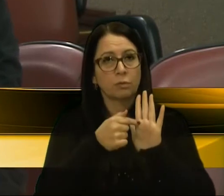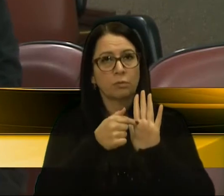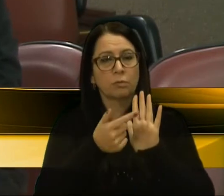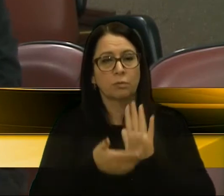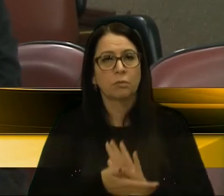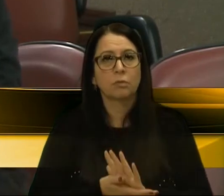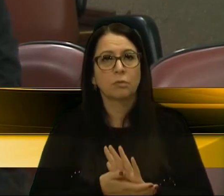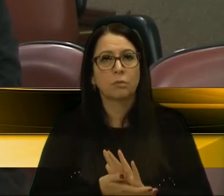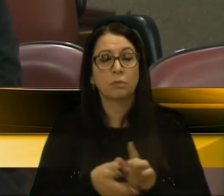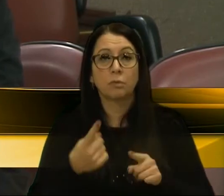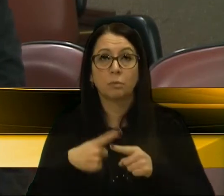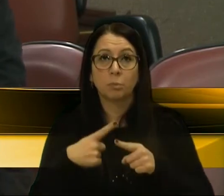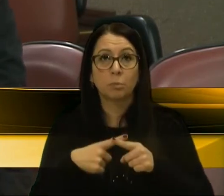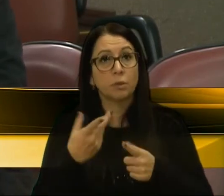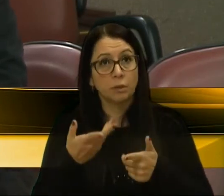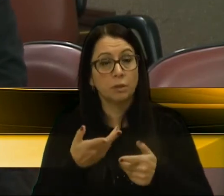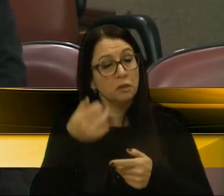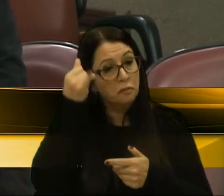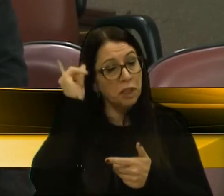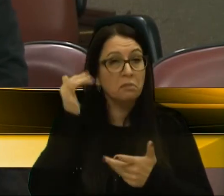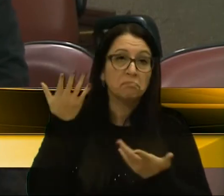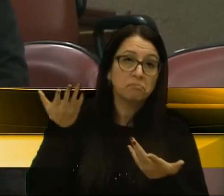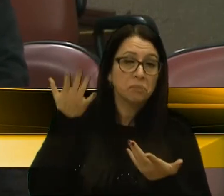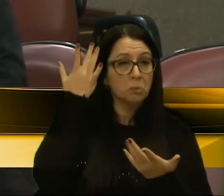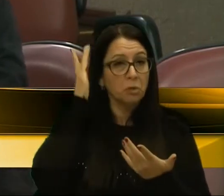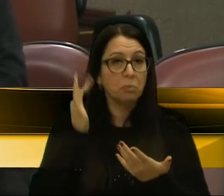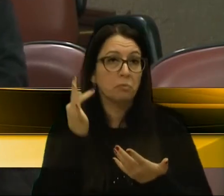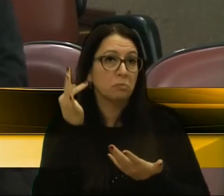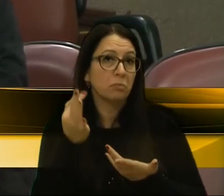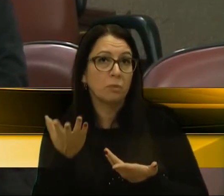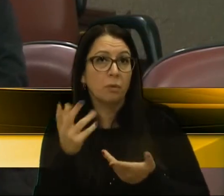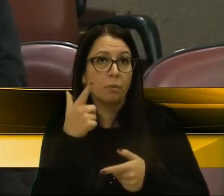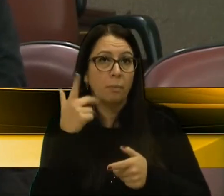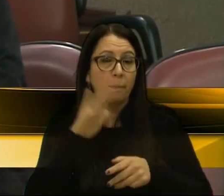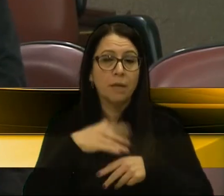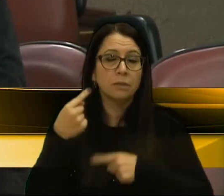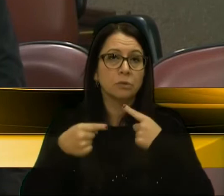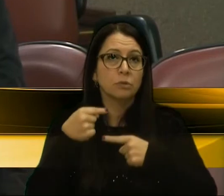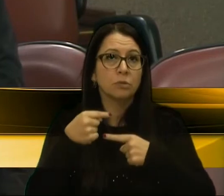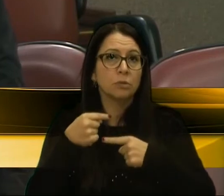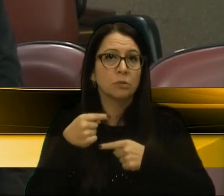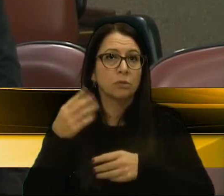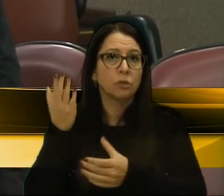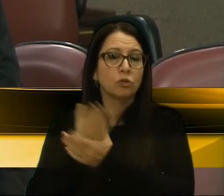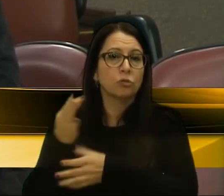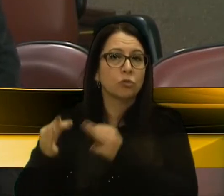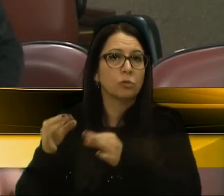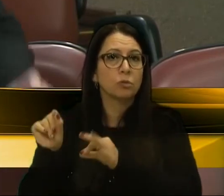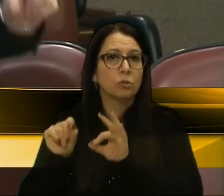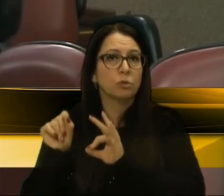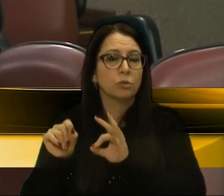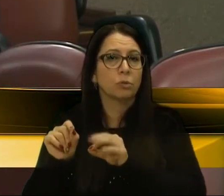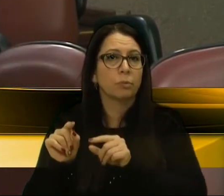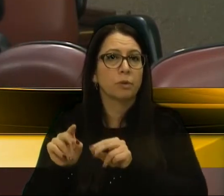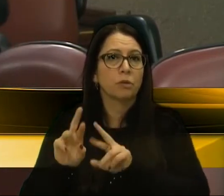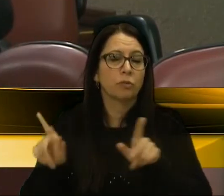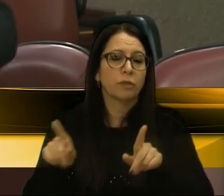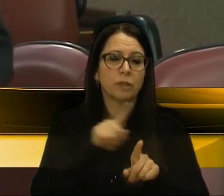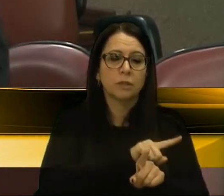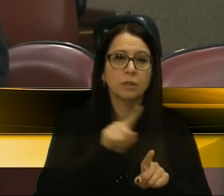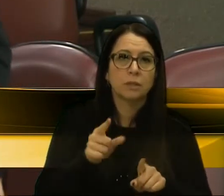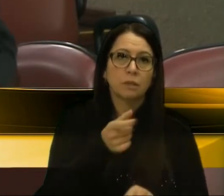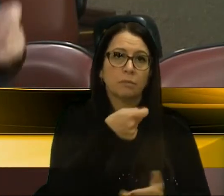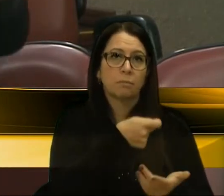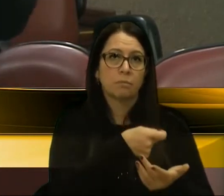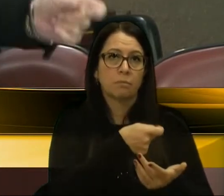por conta de até evitar, quem sabe, logo ali adiante, mais uma discussão judicial com relação à diferenciação